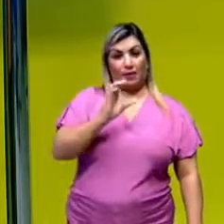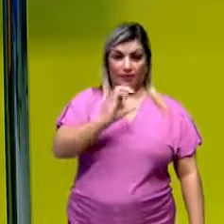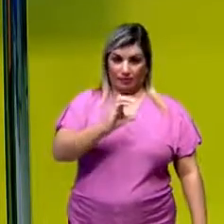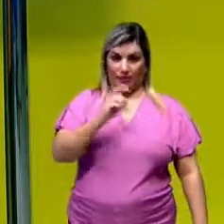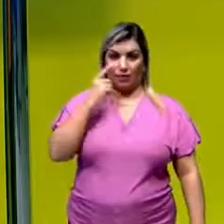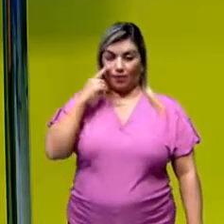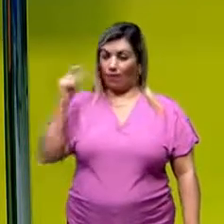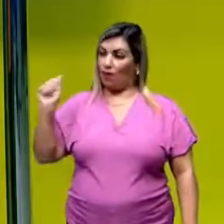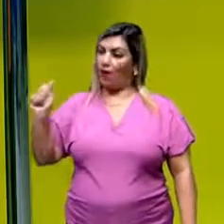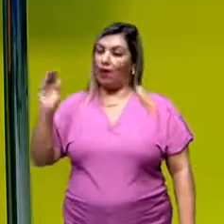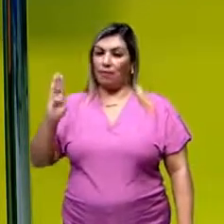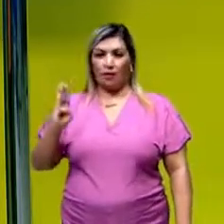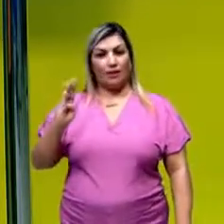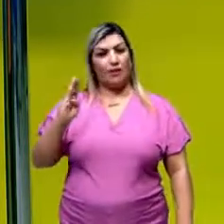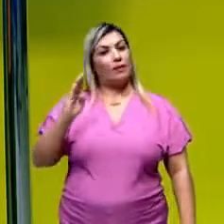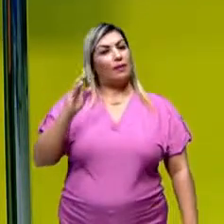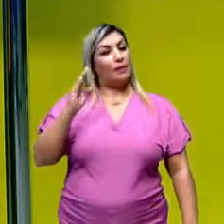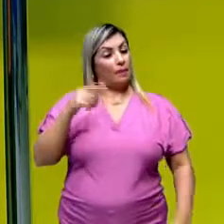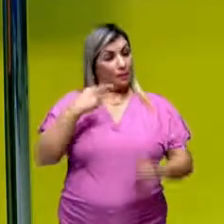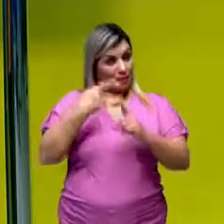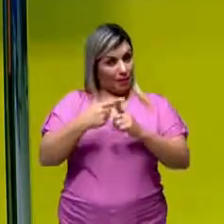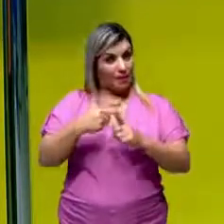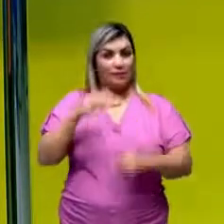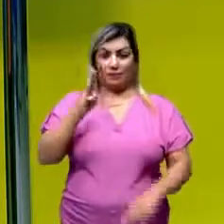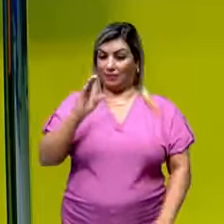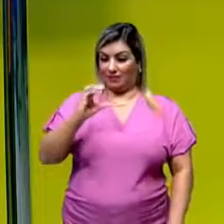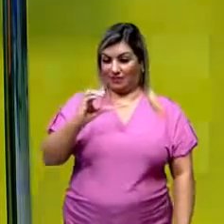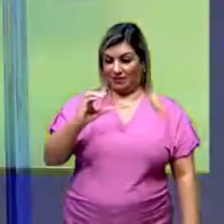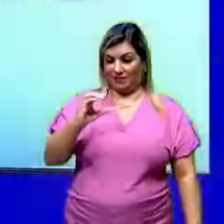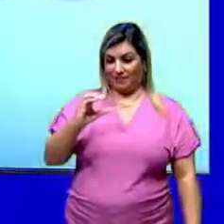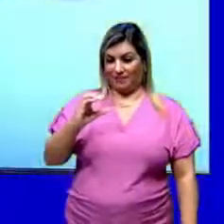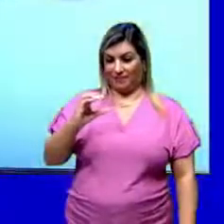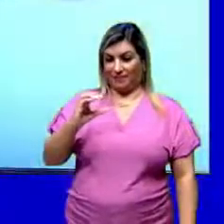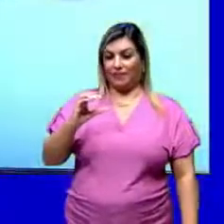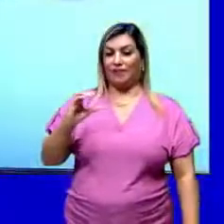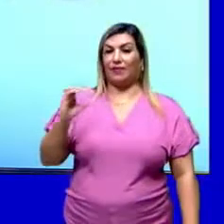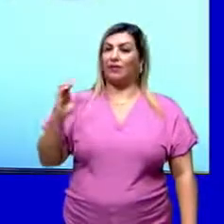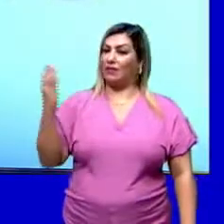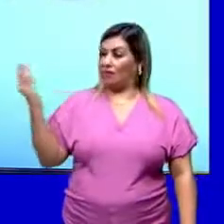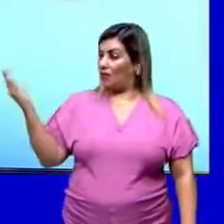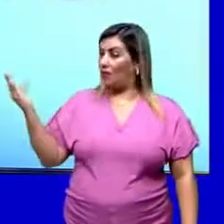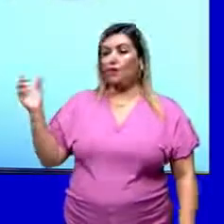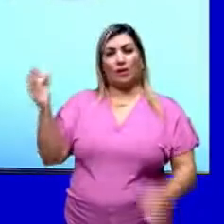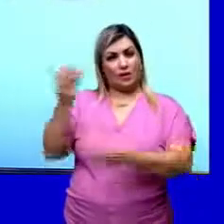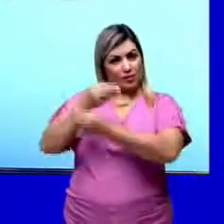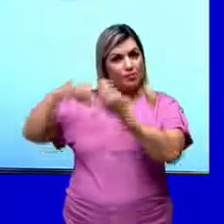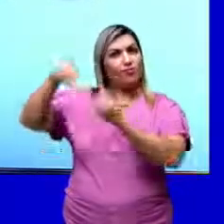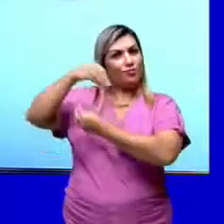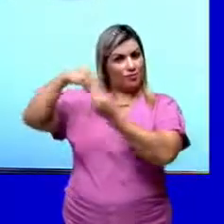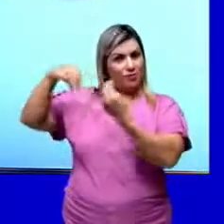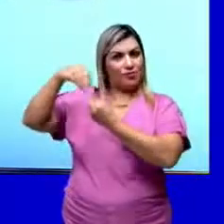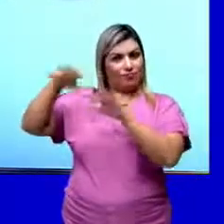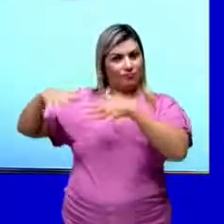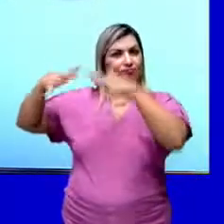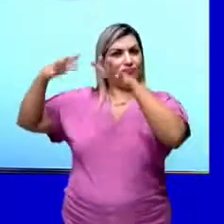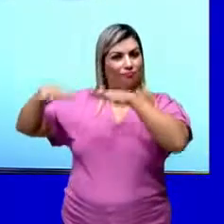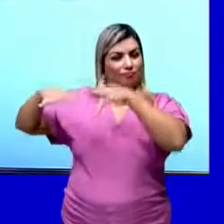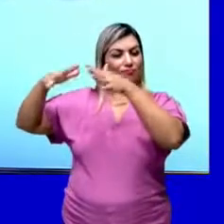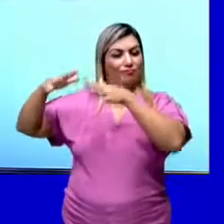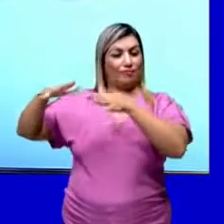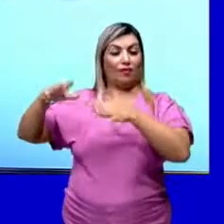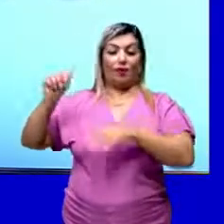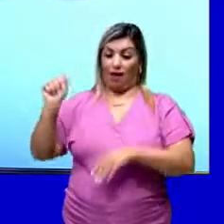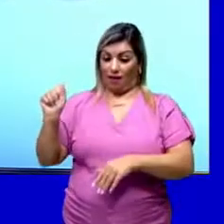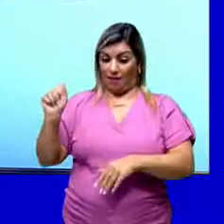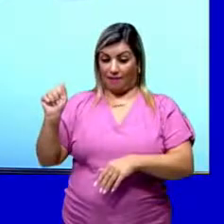Eu tenho AD mais BC. Então, essas substâncias vão reagir entre si. Mas como o